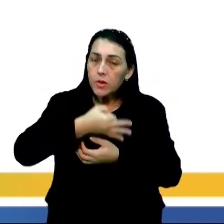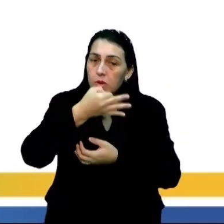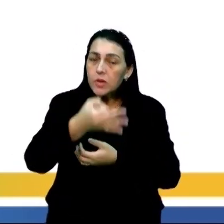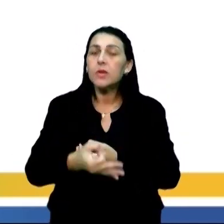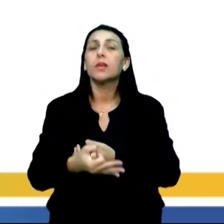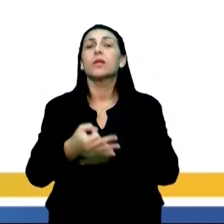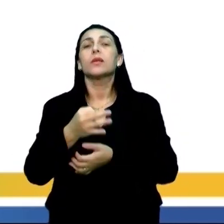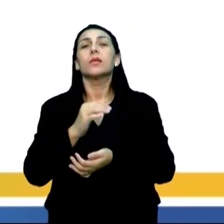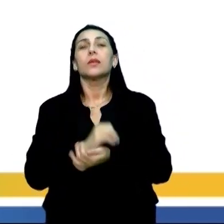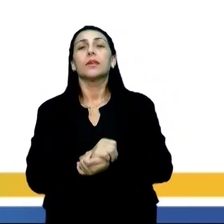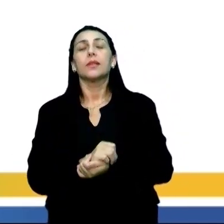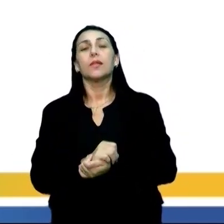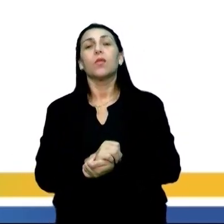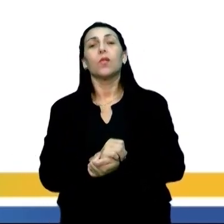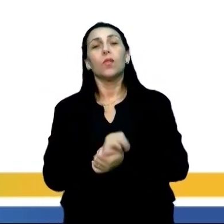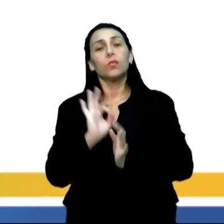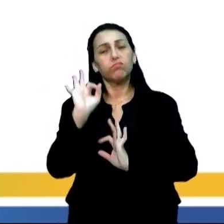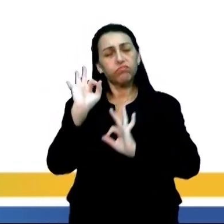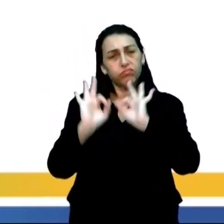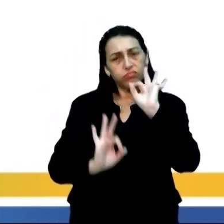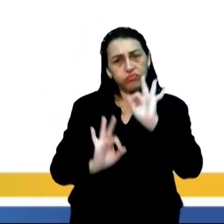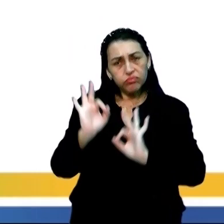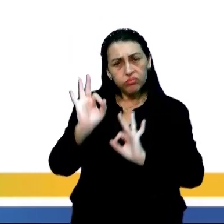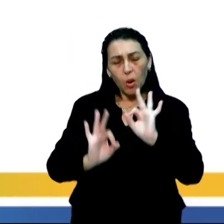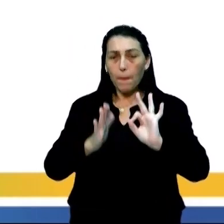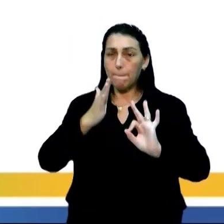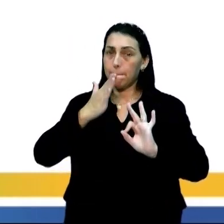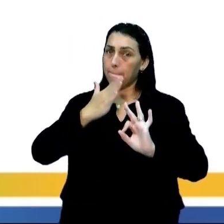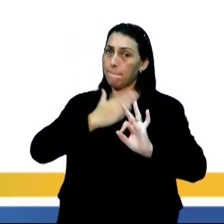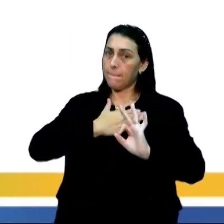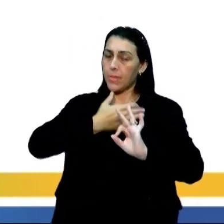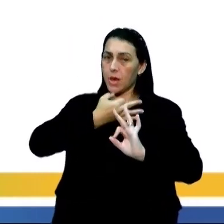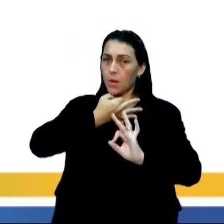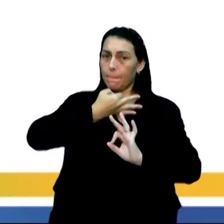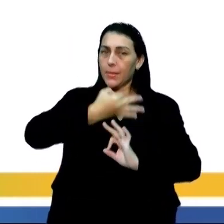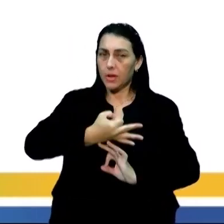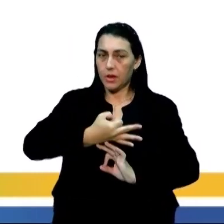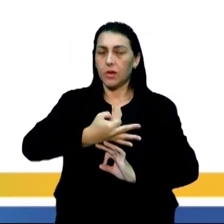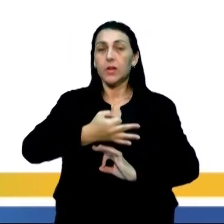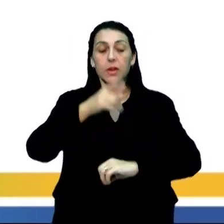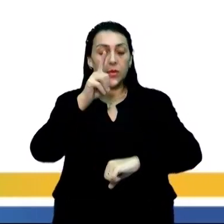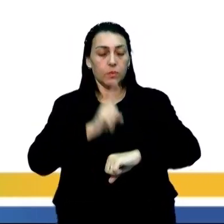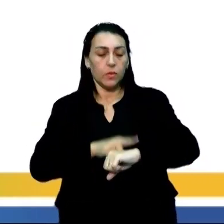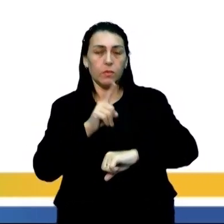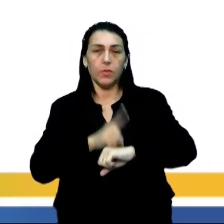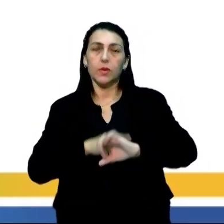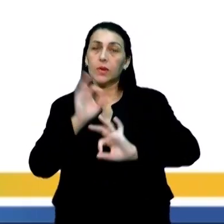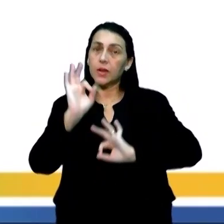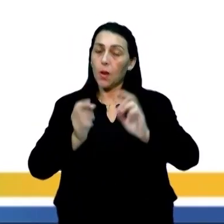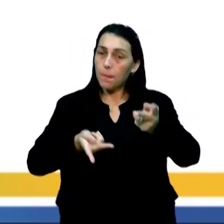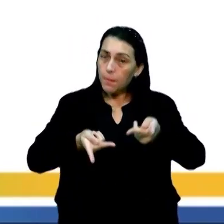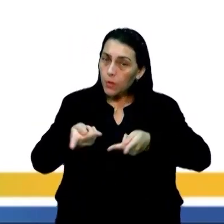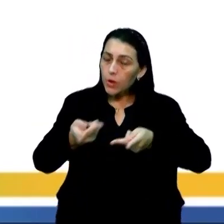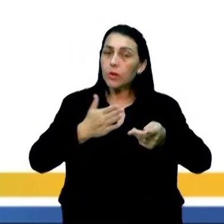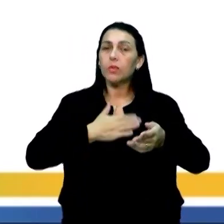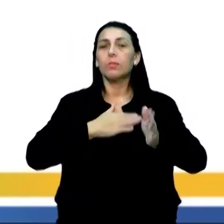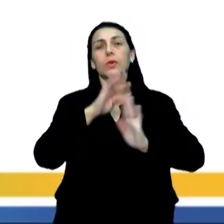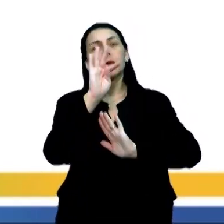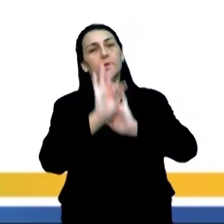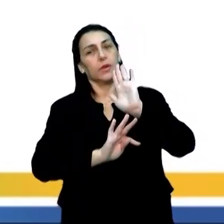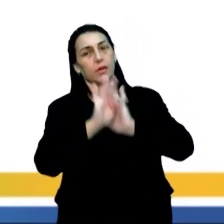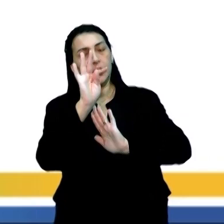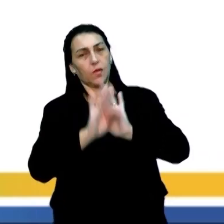argumentos, e aí eu vou defender o meu ponto de vista. É nesse momento aqui que eu vou criar um projeto do meu texto, né?